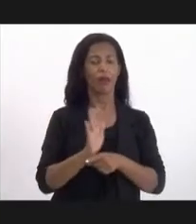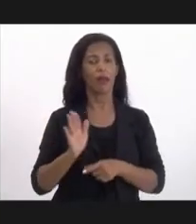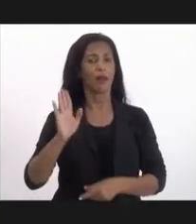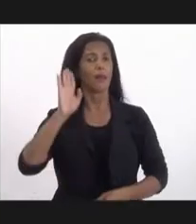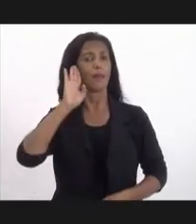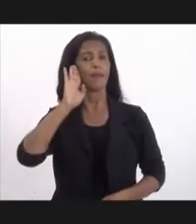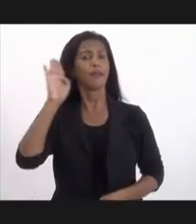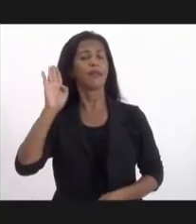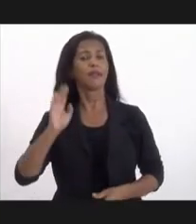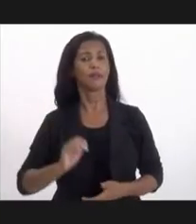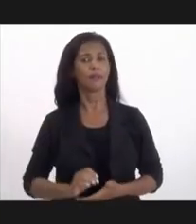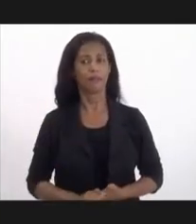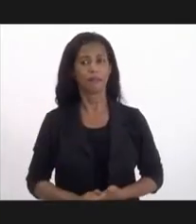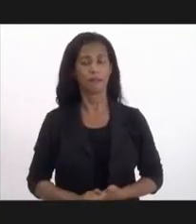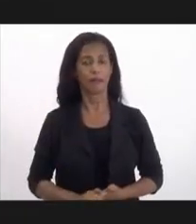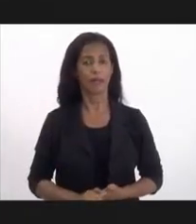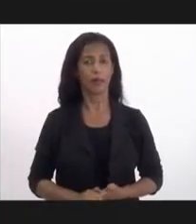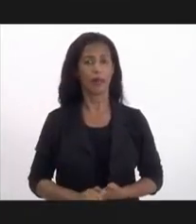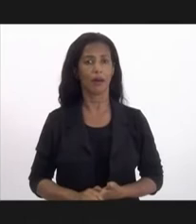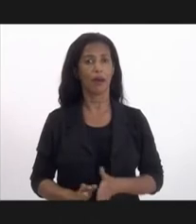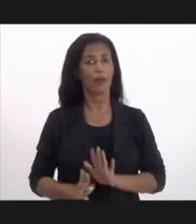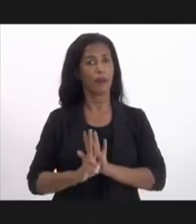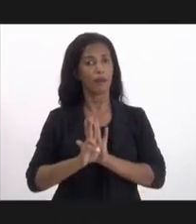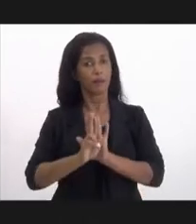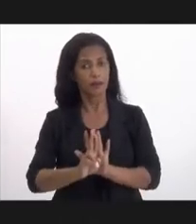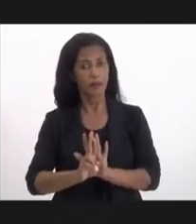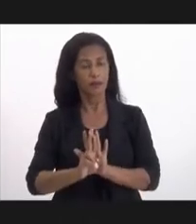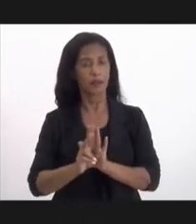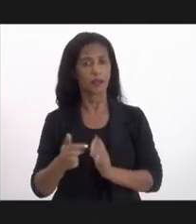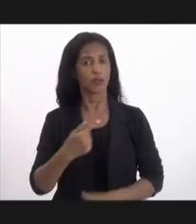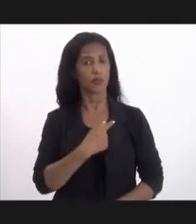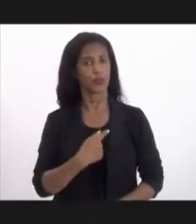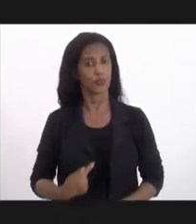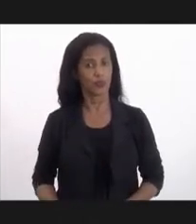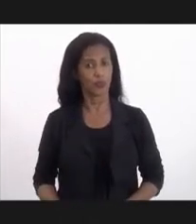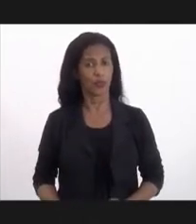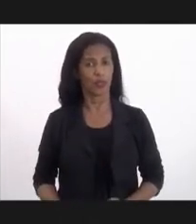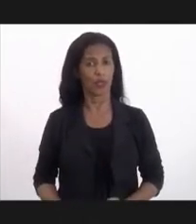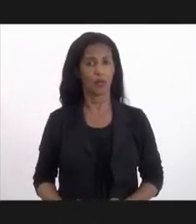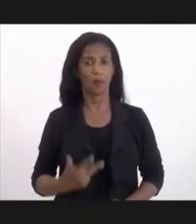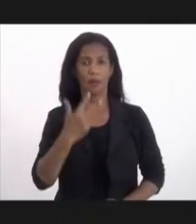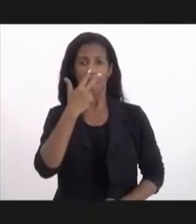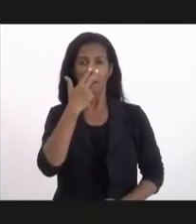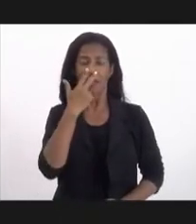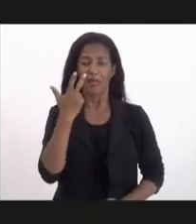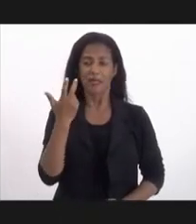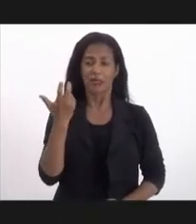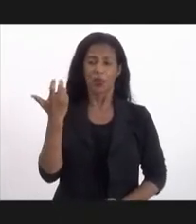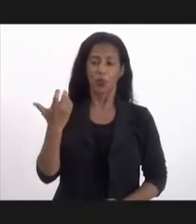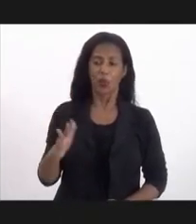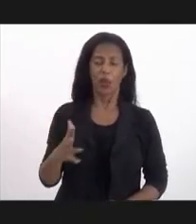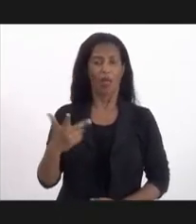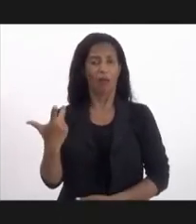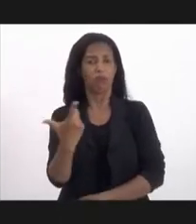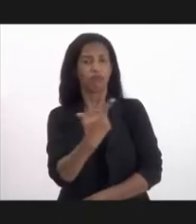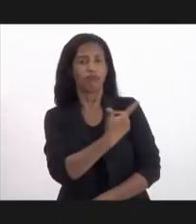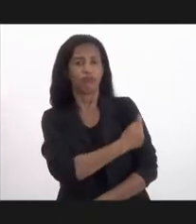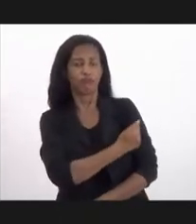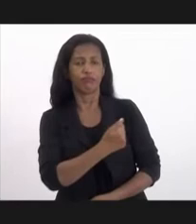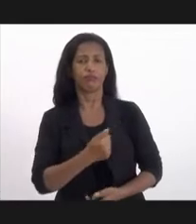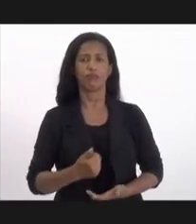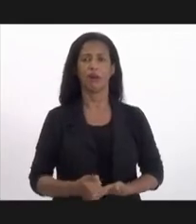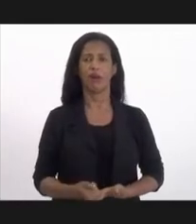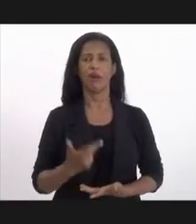representante do governo nega, né? Nega a vacina, que